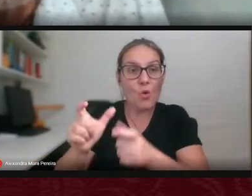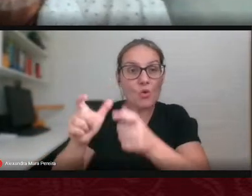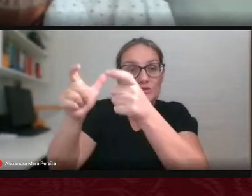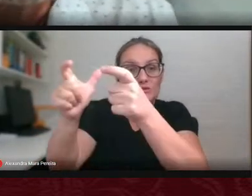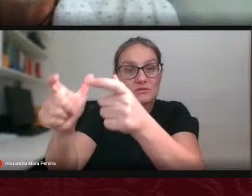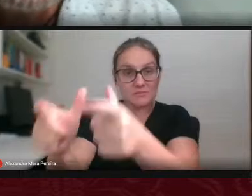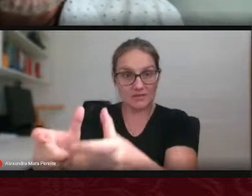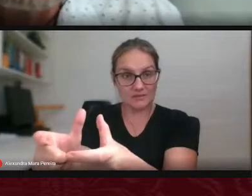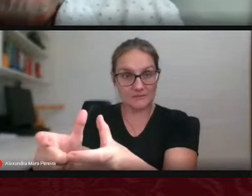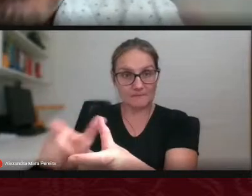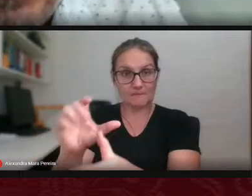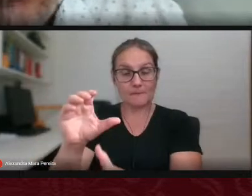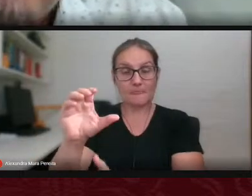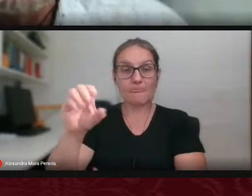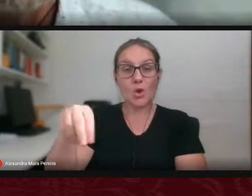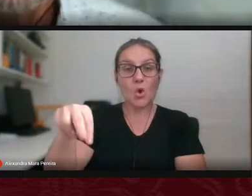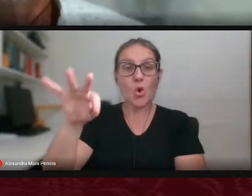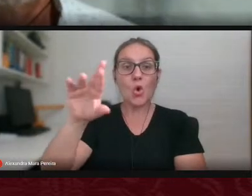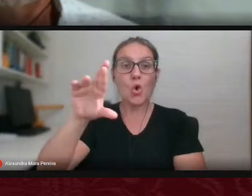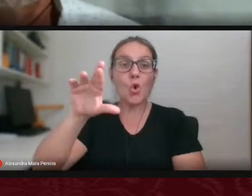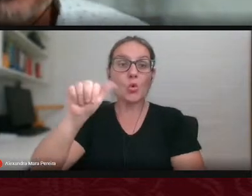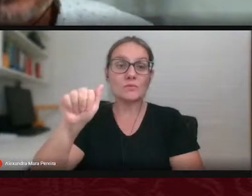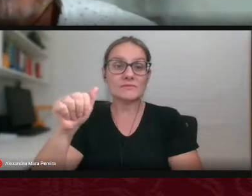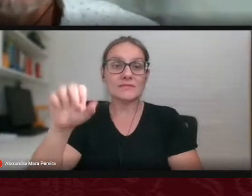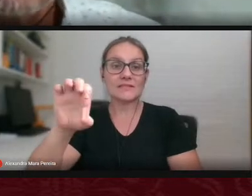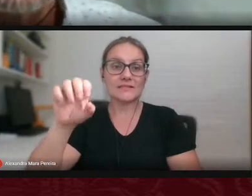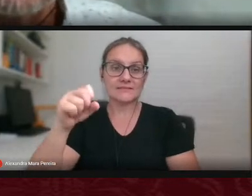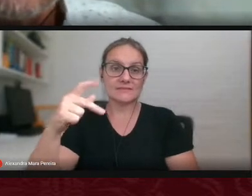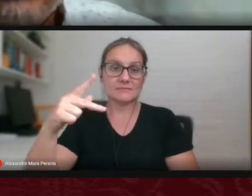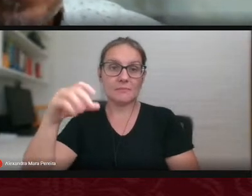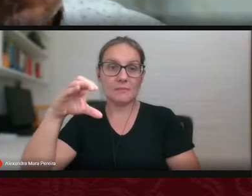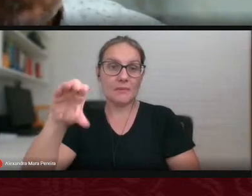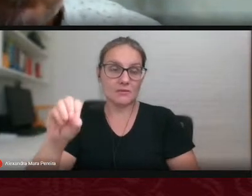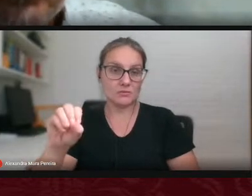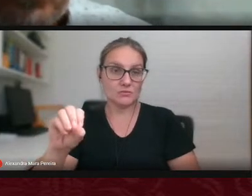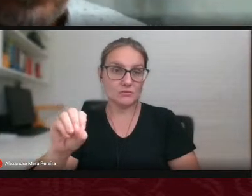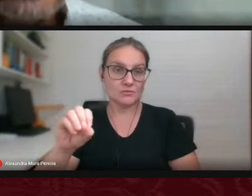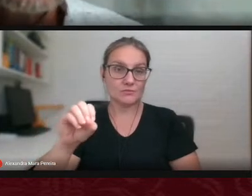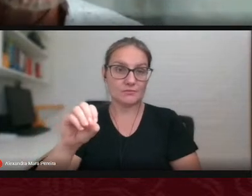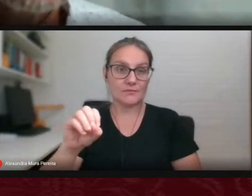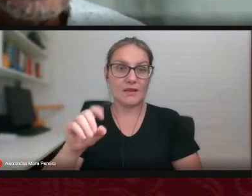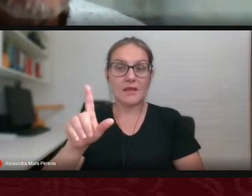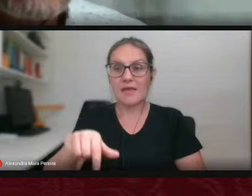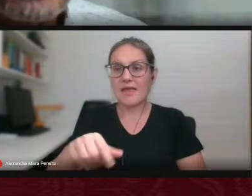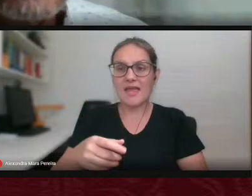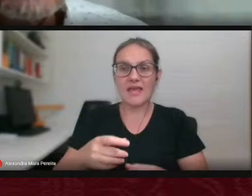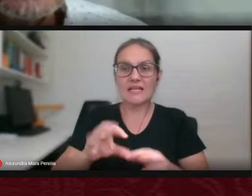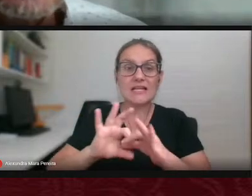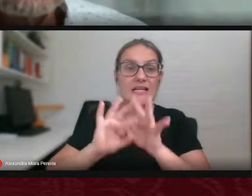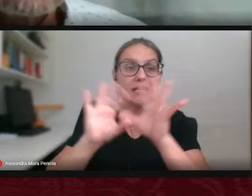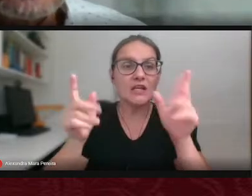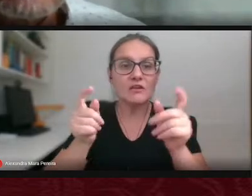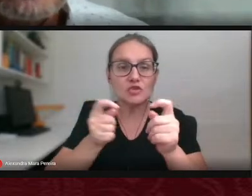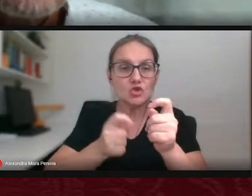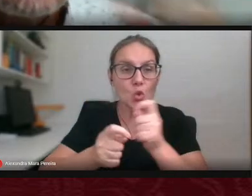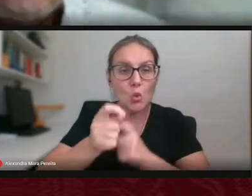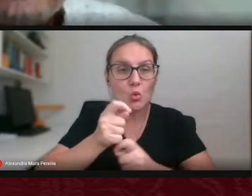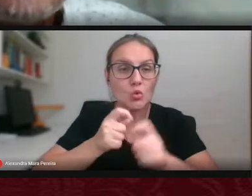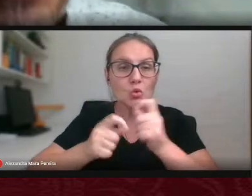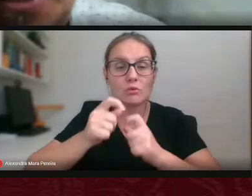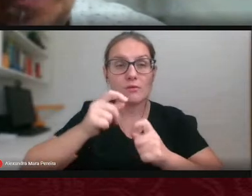poético literário ao espaço da dominação do controle da vigilância